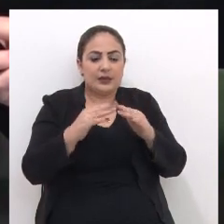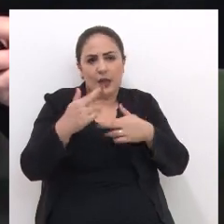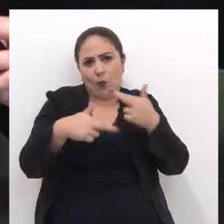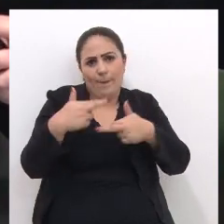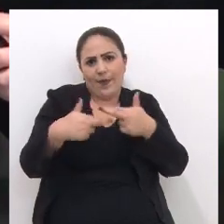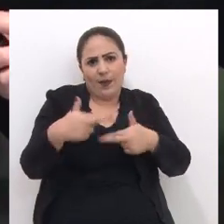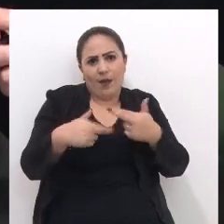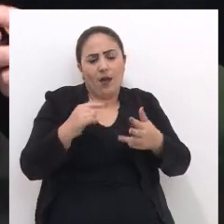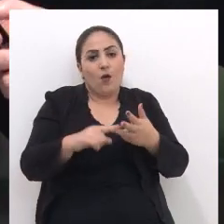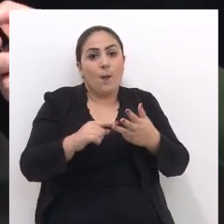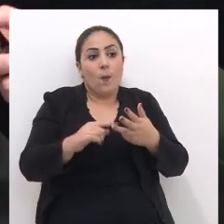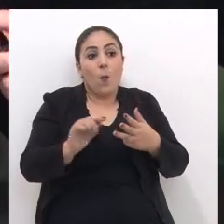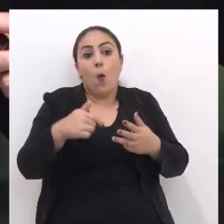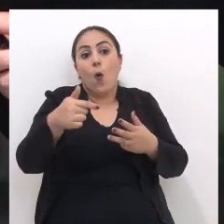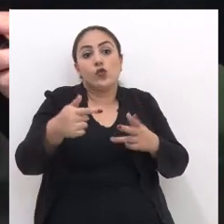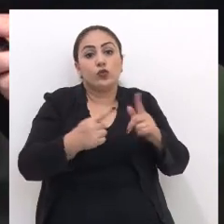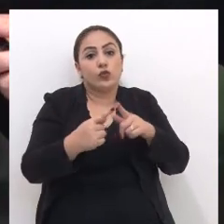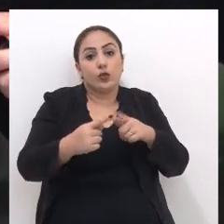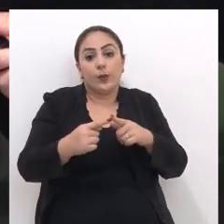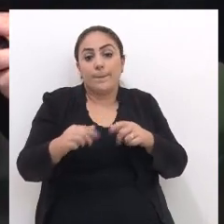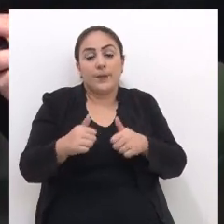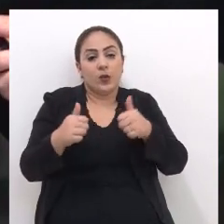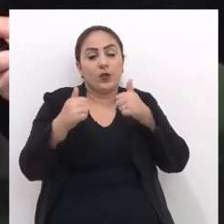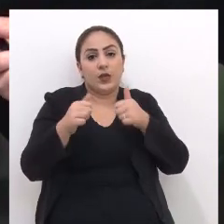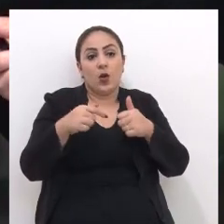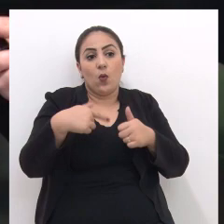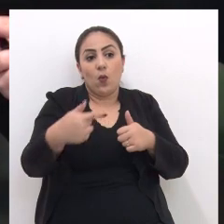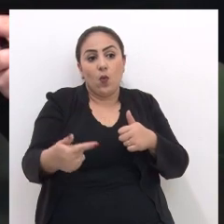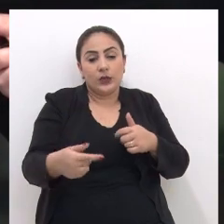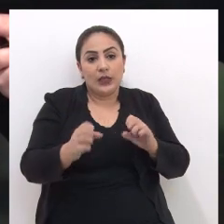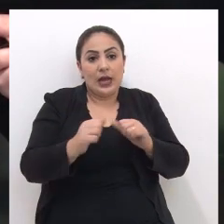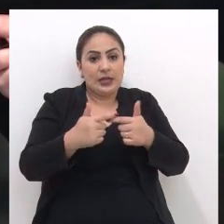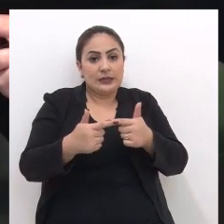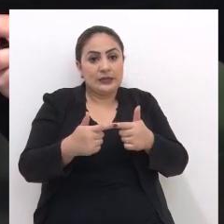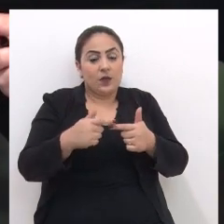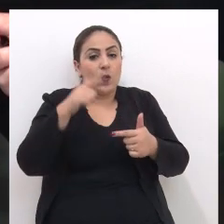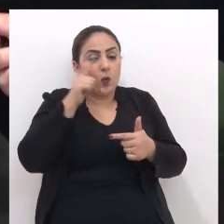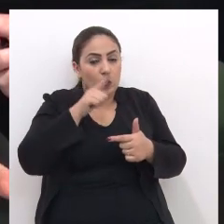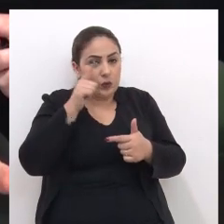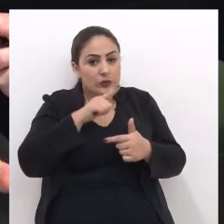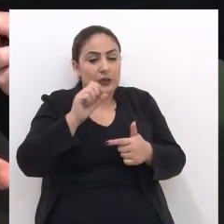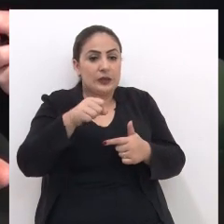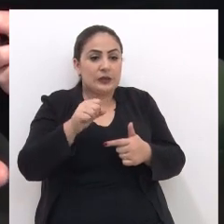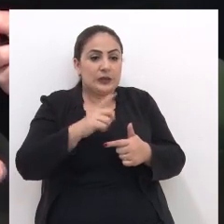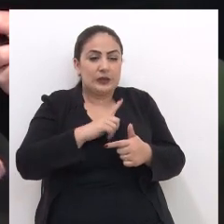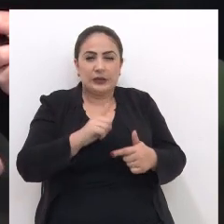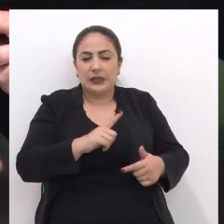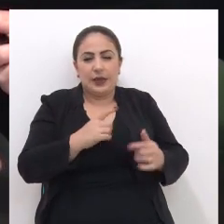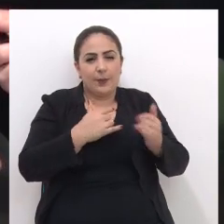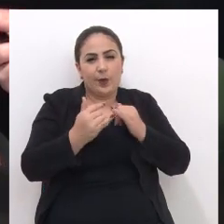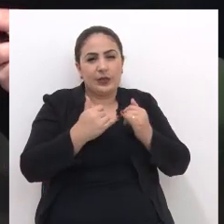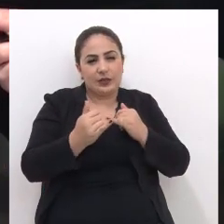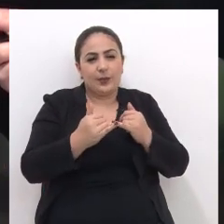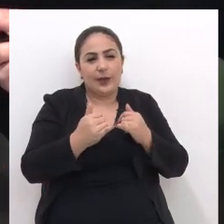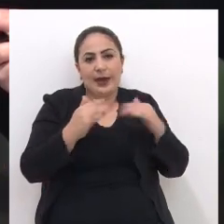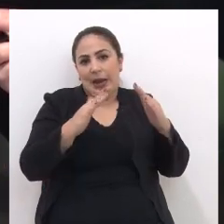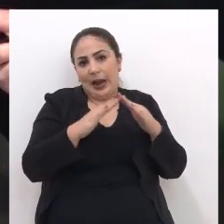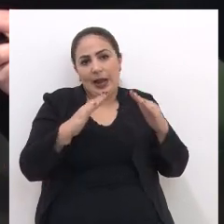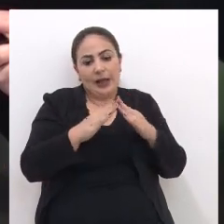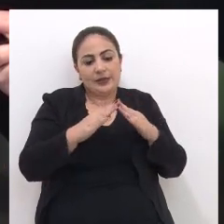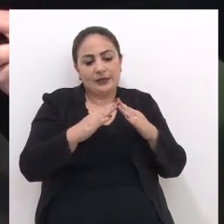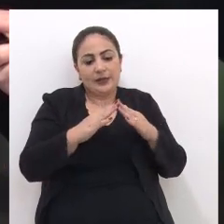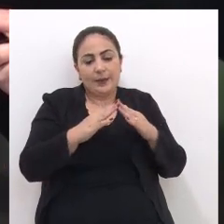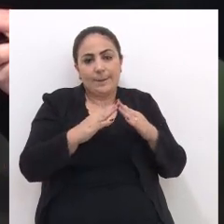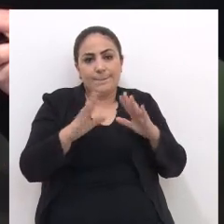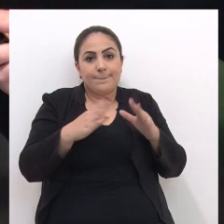Buscar outras melhorias E outras linhas De ação Para que possa ter Uma residência